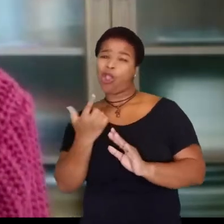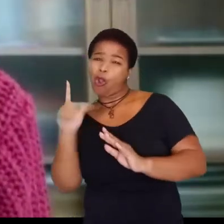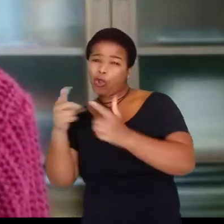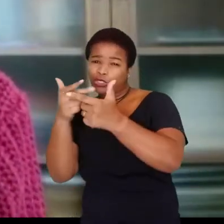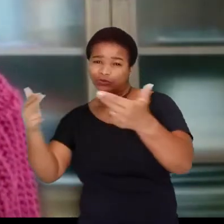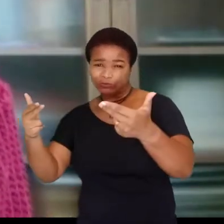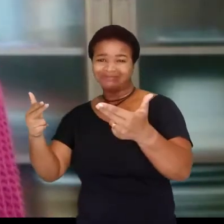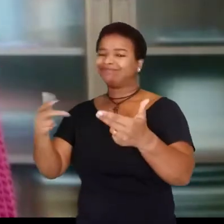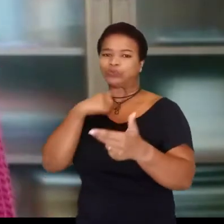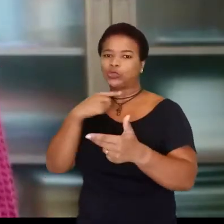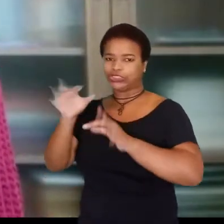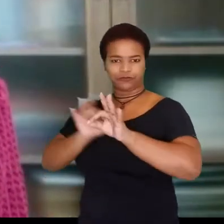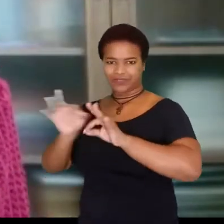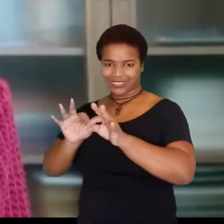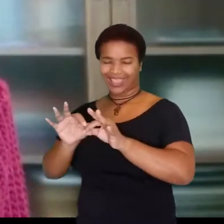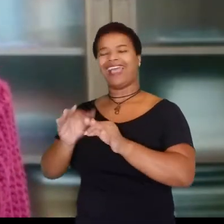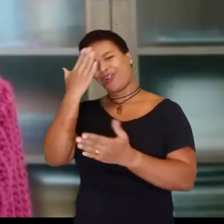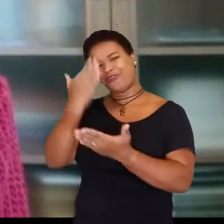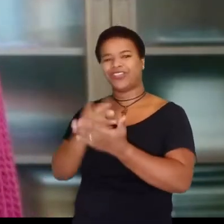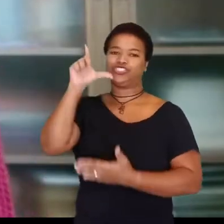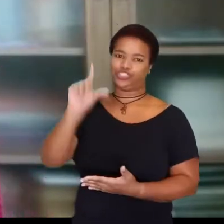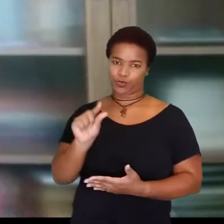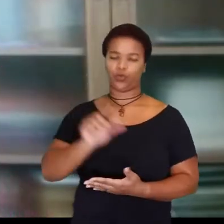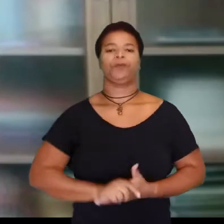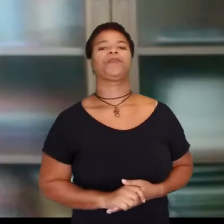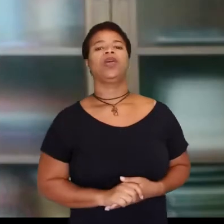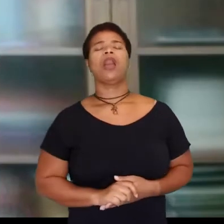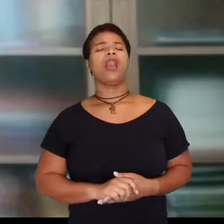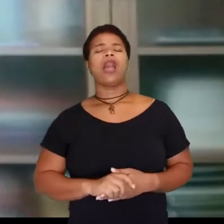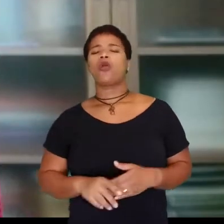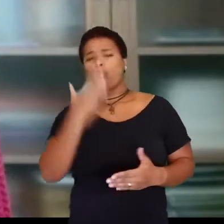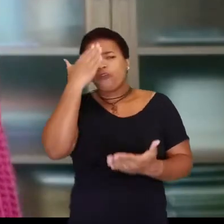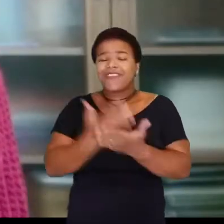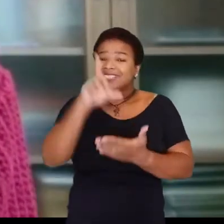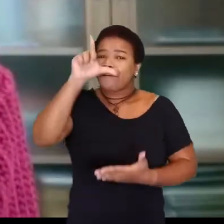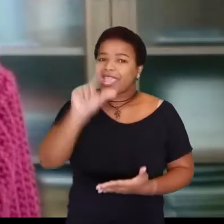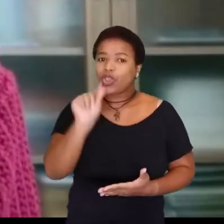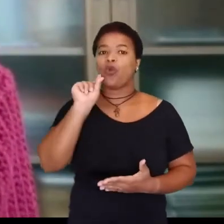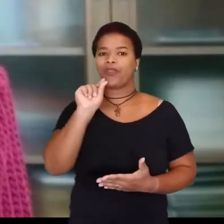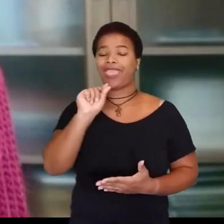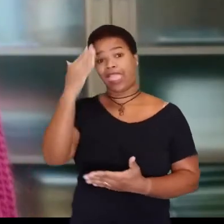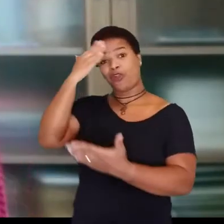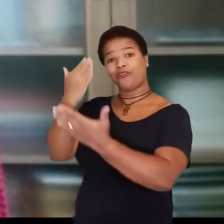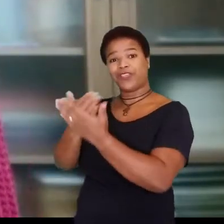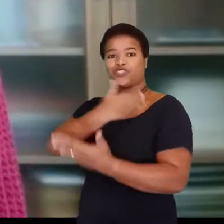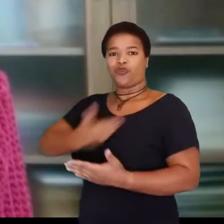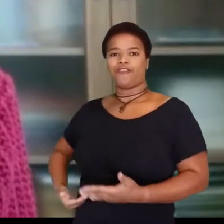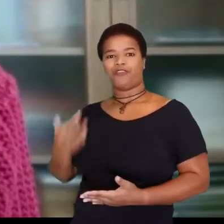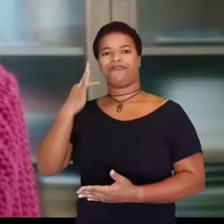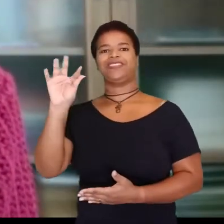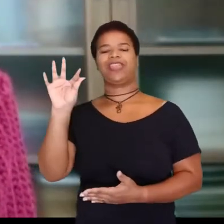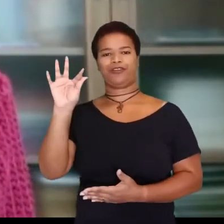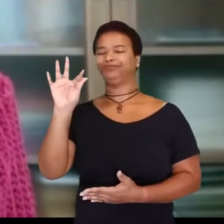distante do indivíduo está o controle das ações necessárias. O nível mais baixo foi o de eficácia delegada ao governo federal, ou